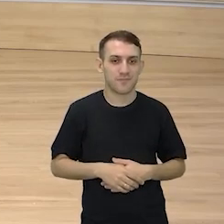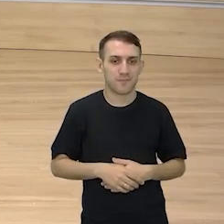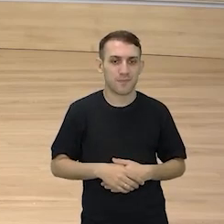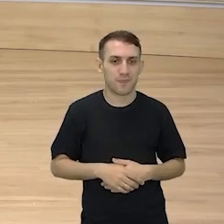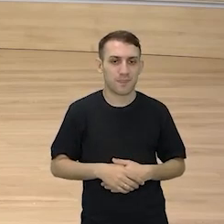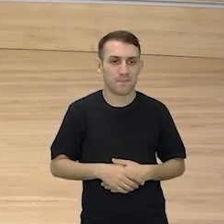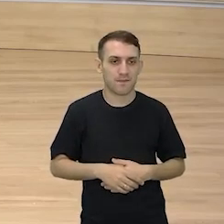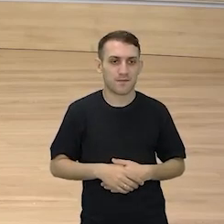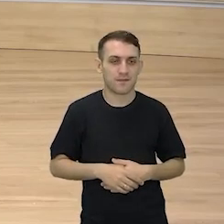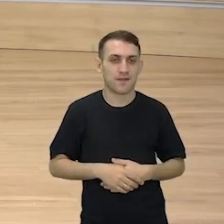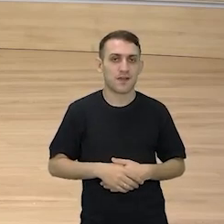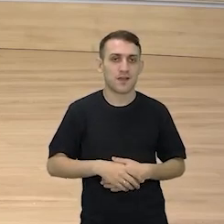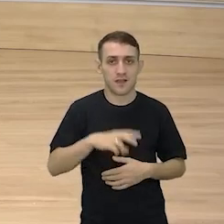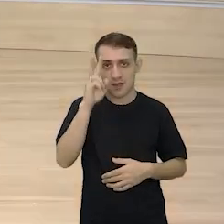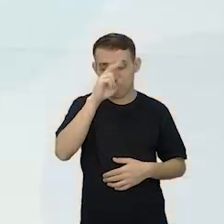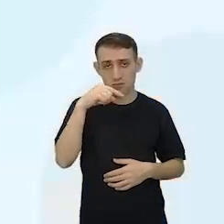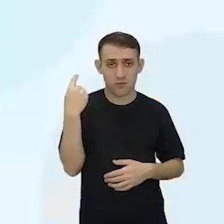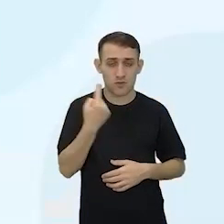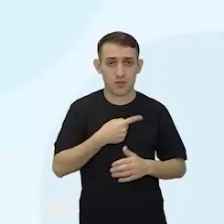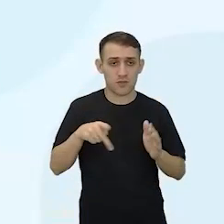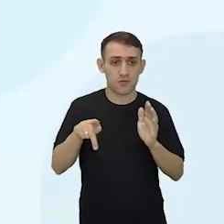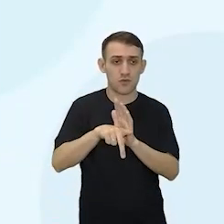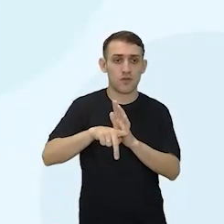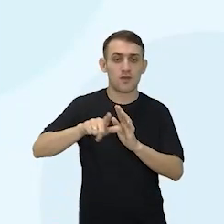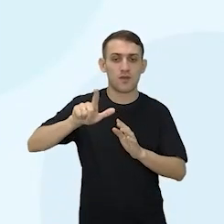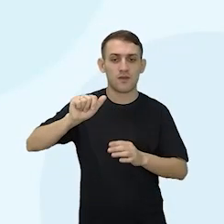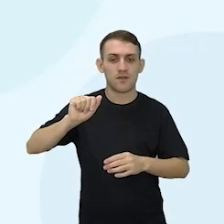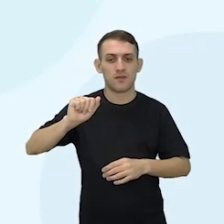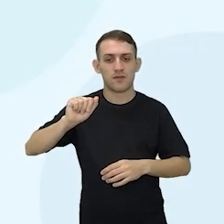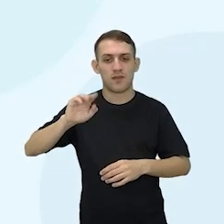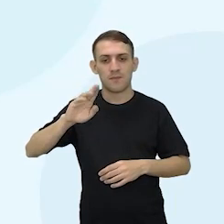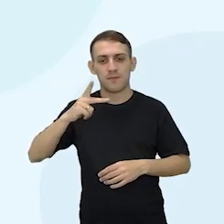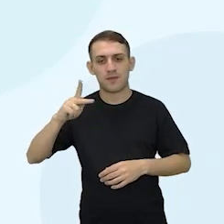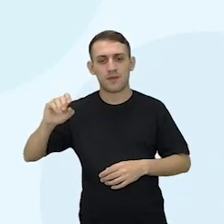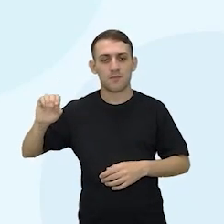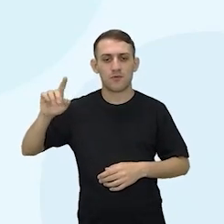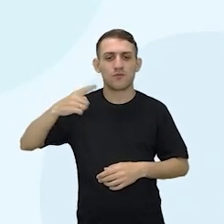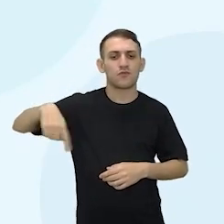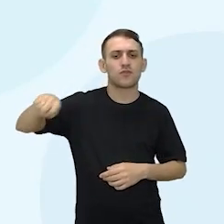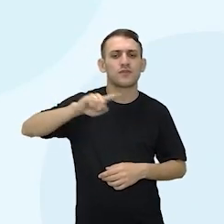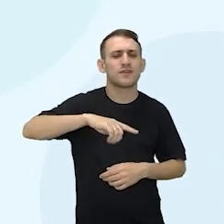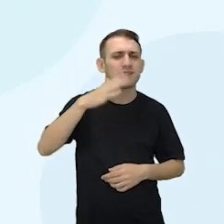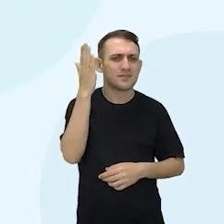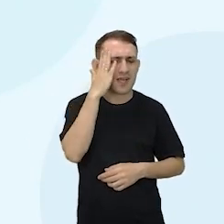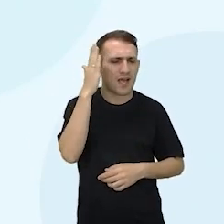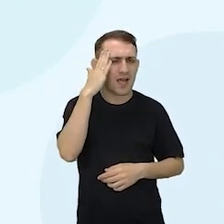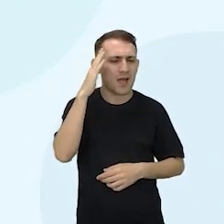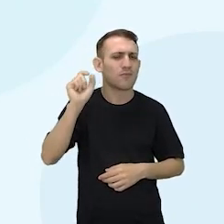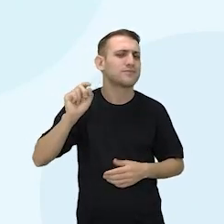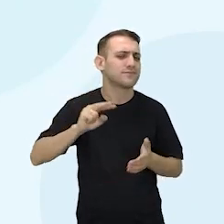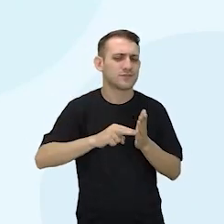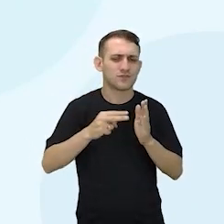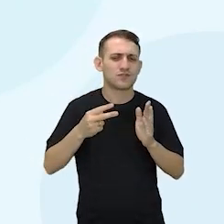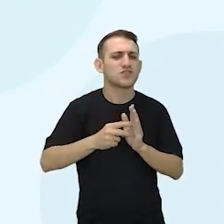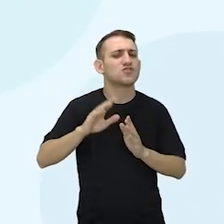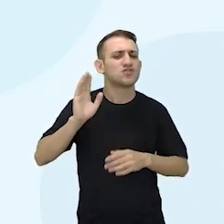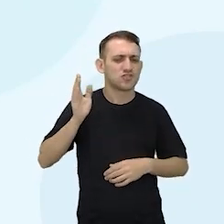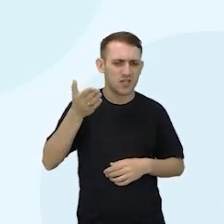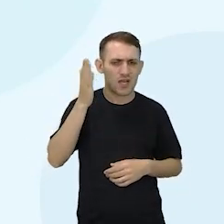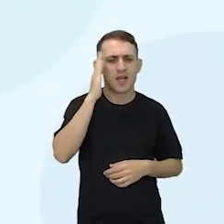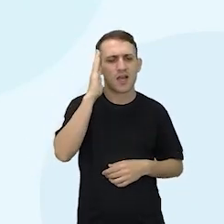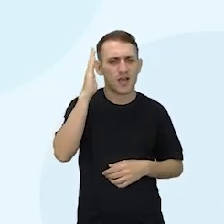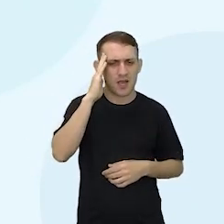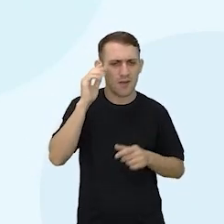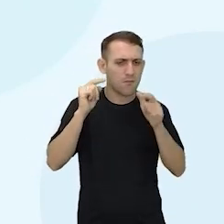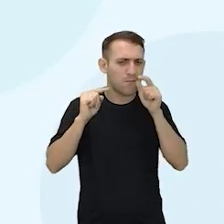Nossa história, nosso lapbook. Eu fiz só uma retomada. Vocês sabem o que é já o lapbook.